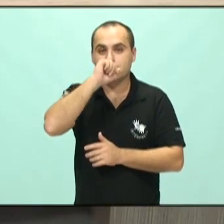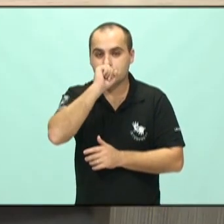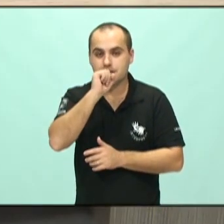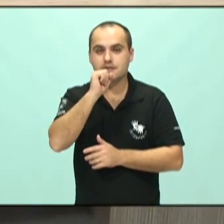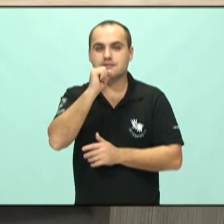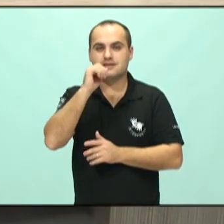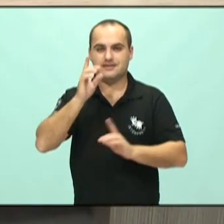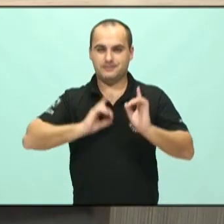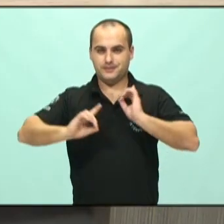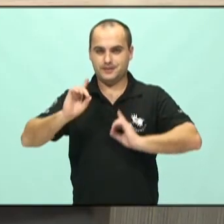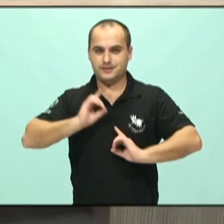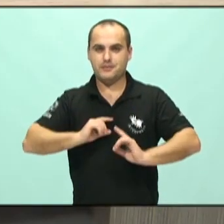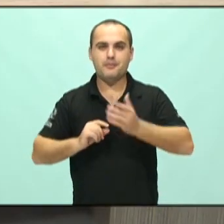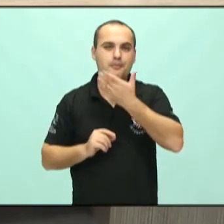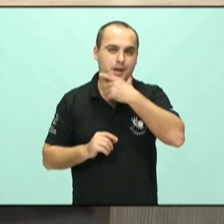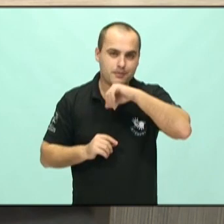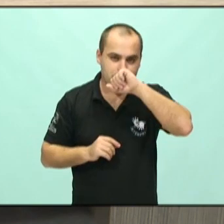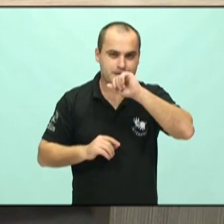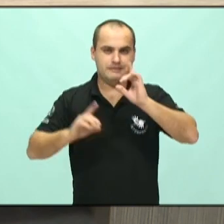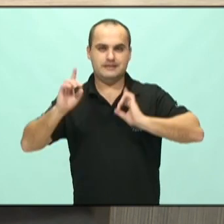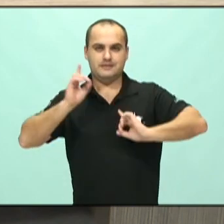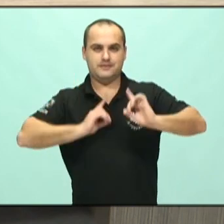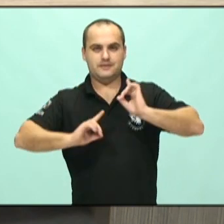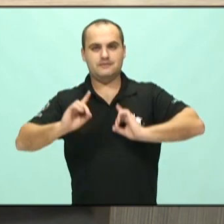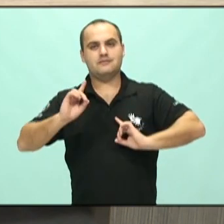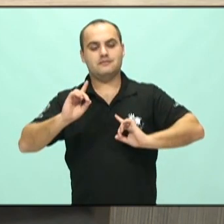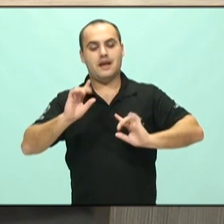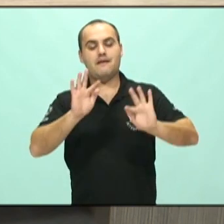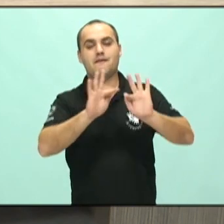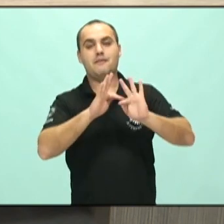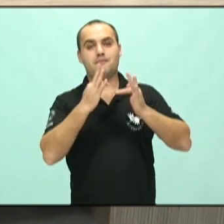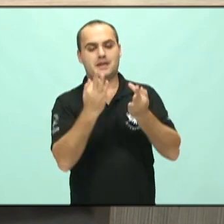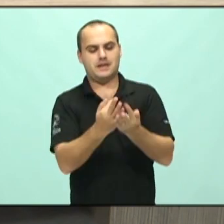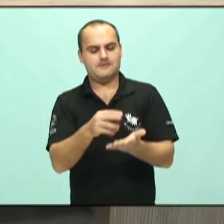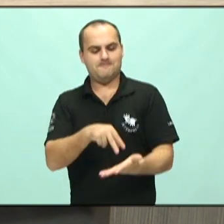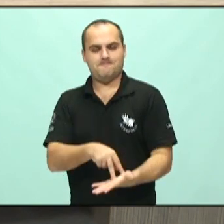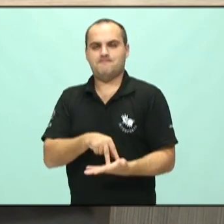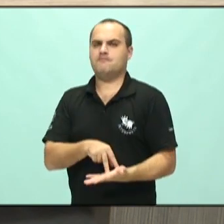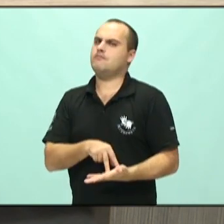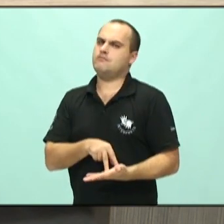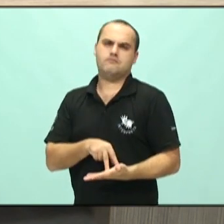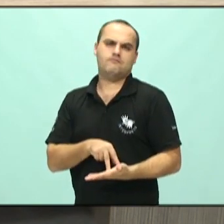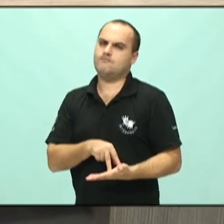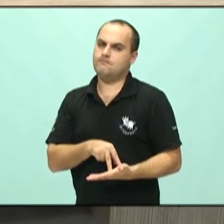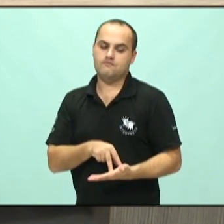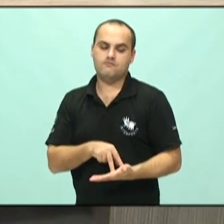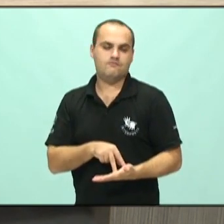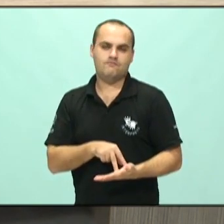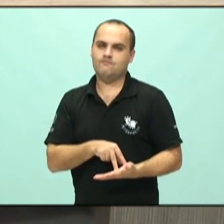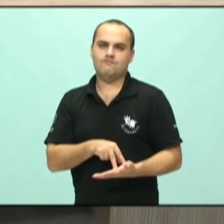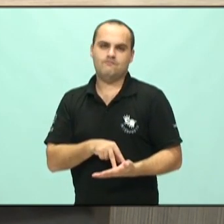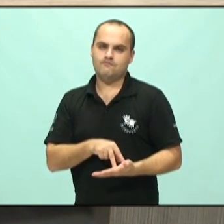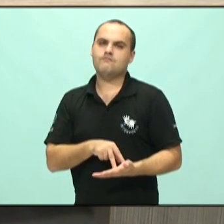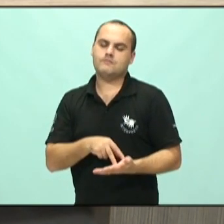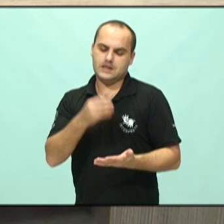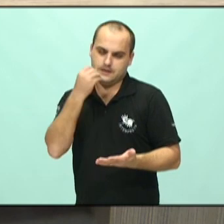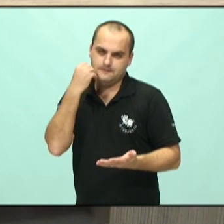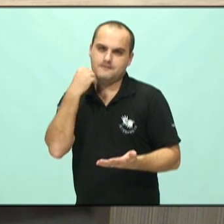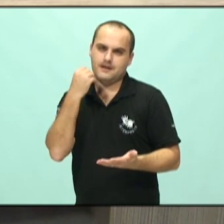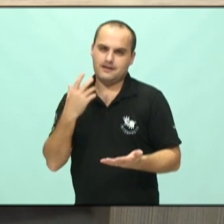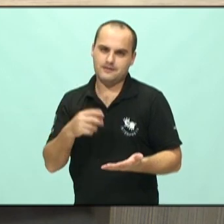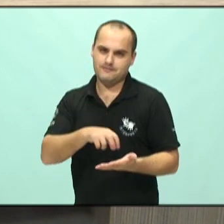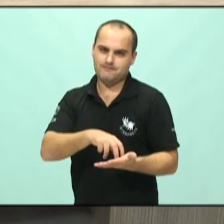ansiosa, você vai ter uma família instável, um ambiente instável. Então eu junto genética